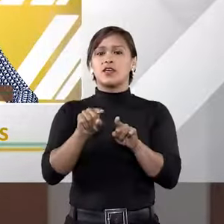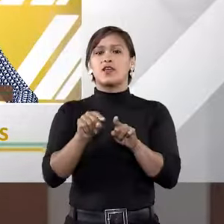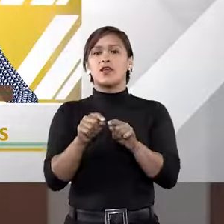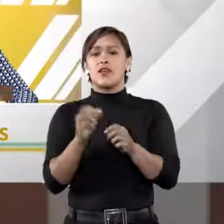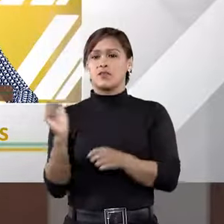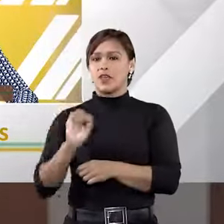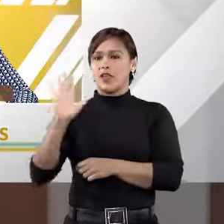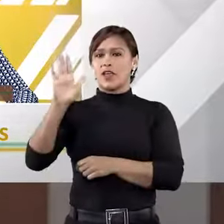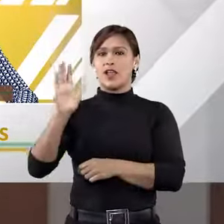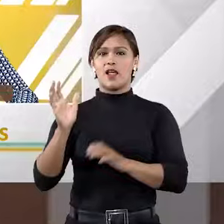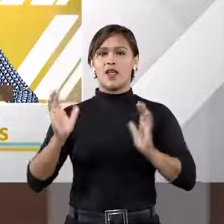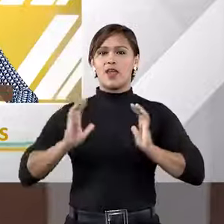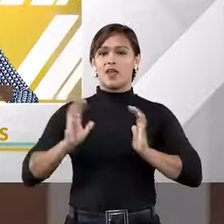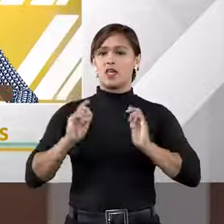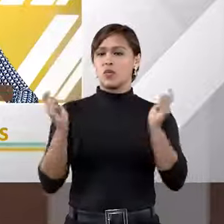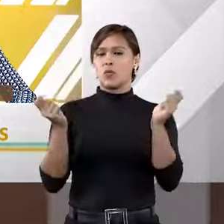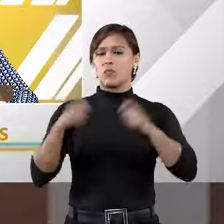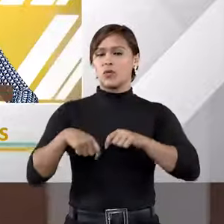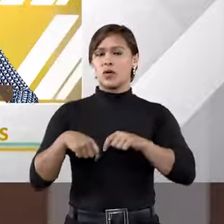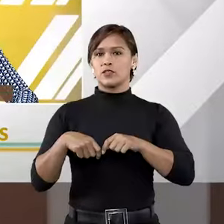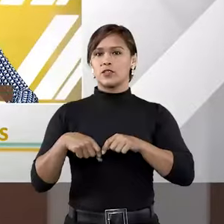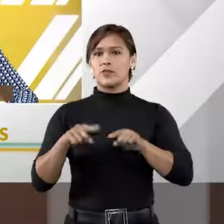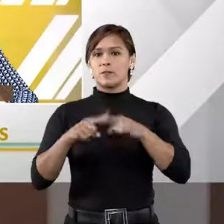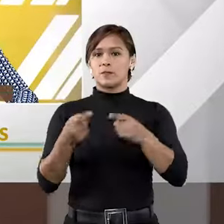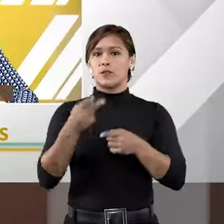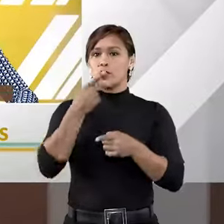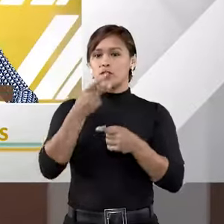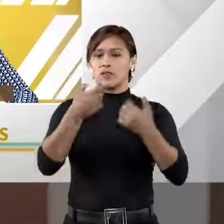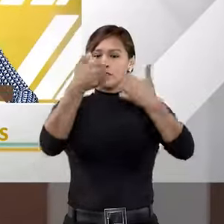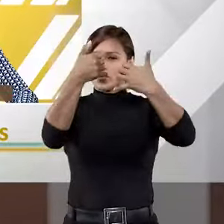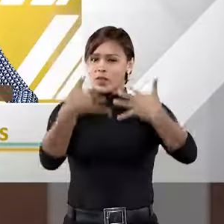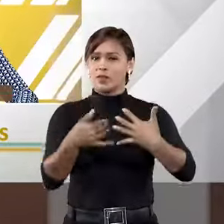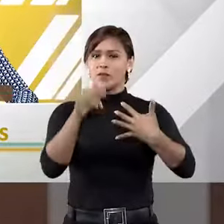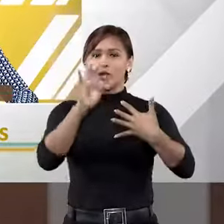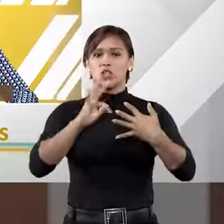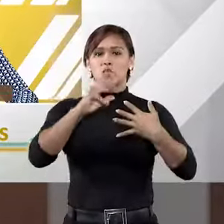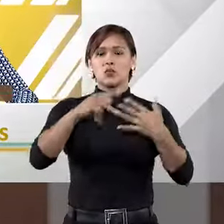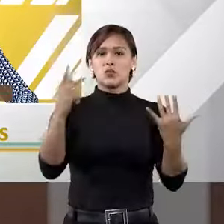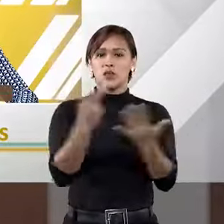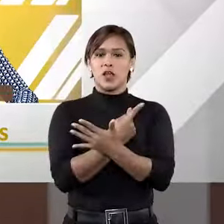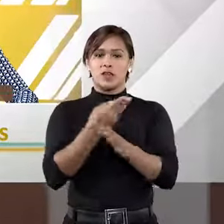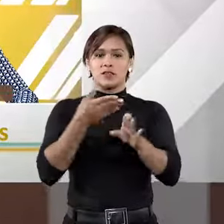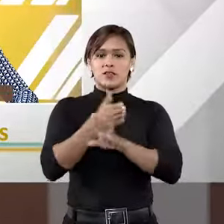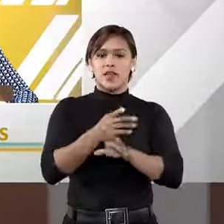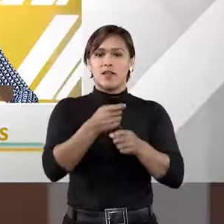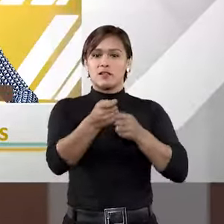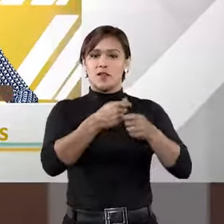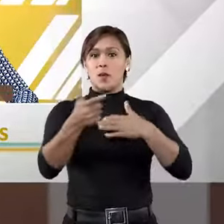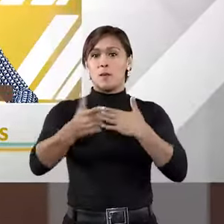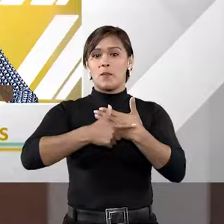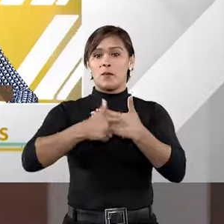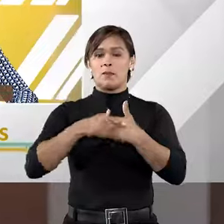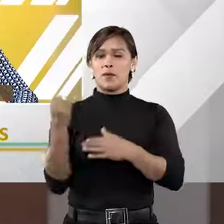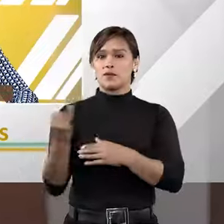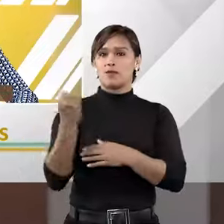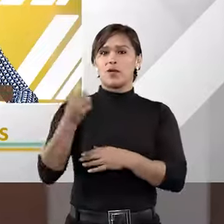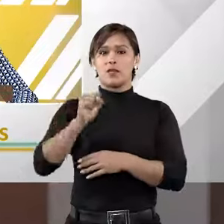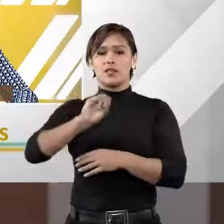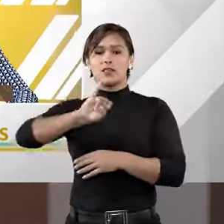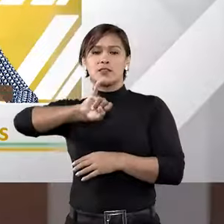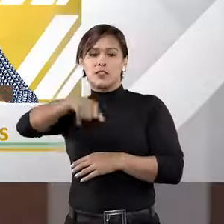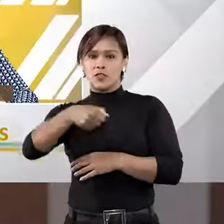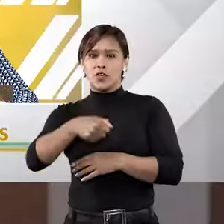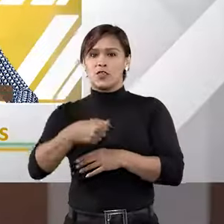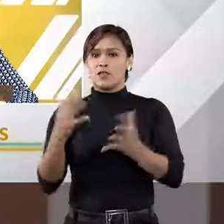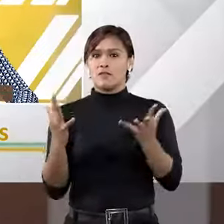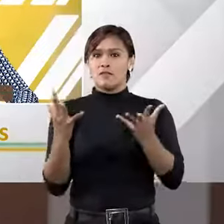caro, é coisa de rico. Então, quando a gente desmistifica, eu acho que comprou um excelente papel. E, vindo do STJ, esse papel fica